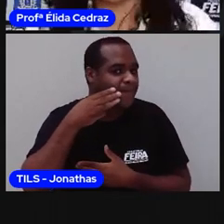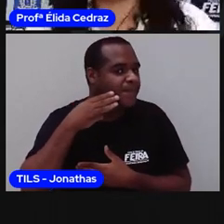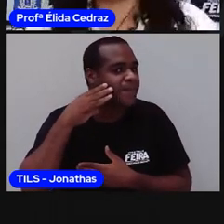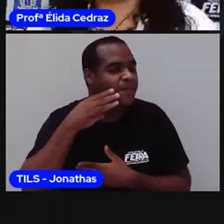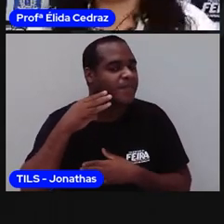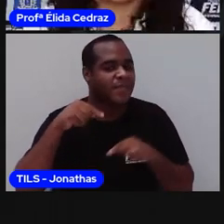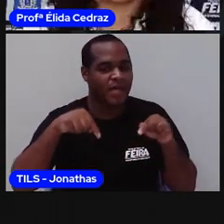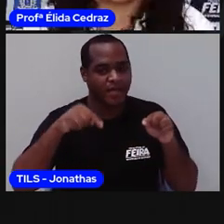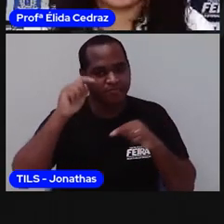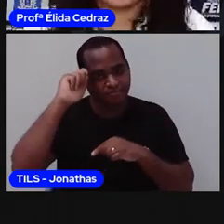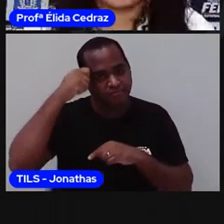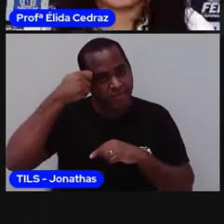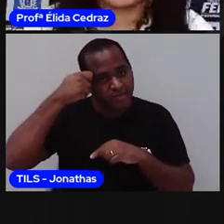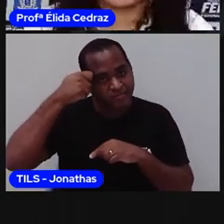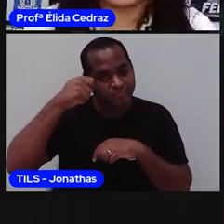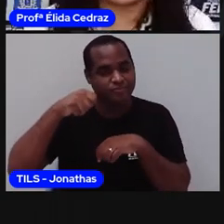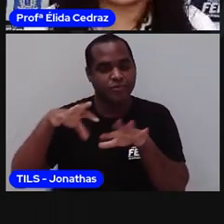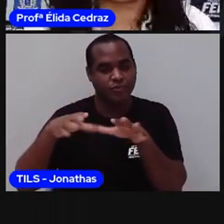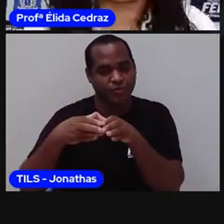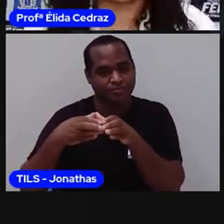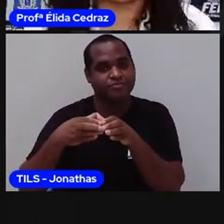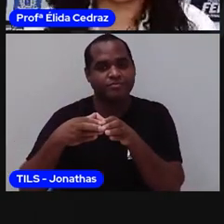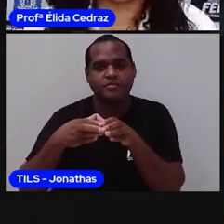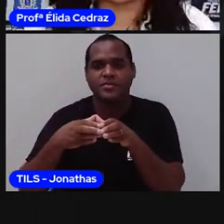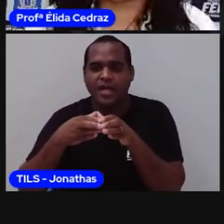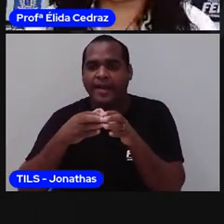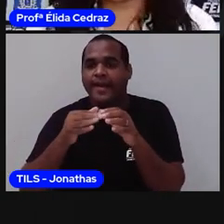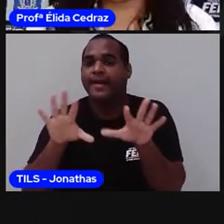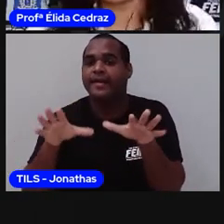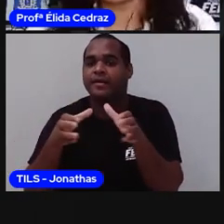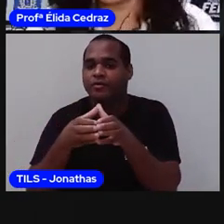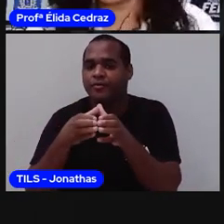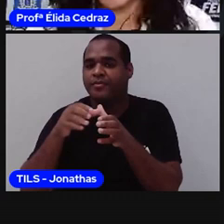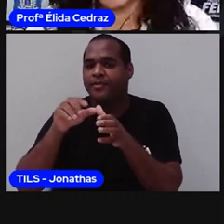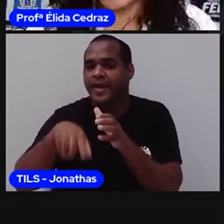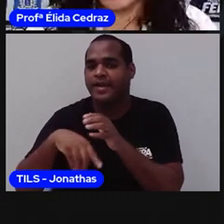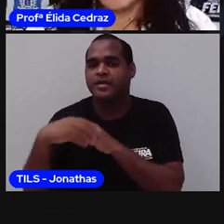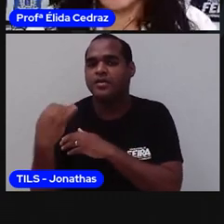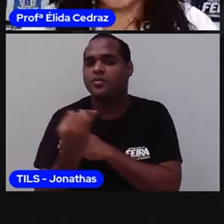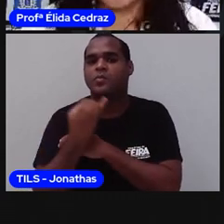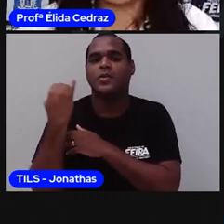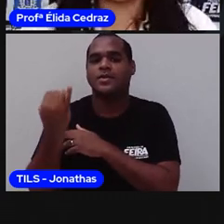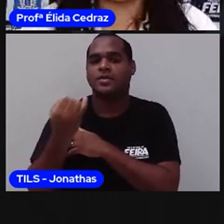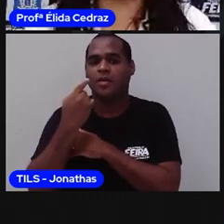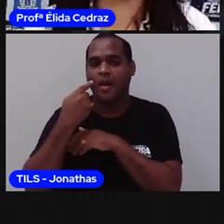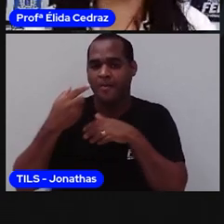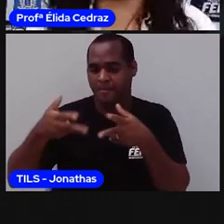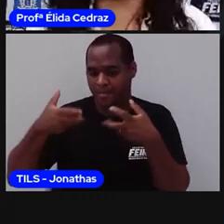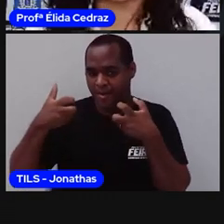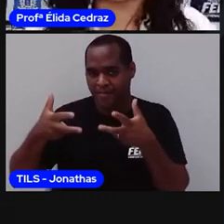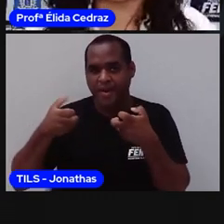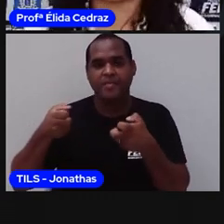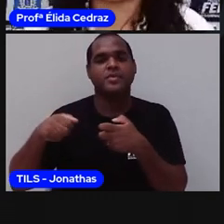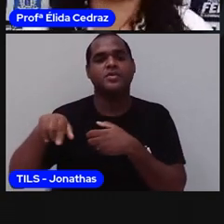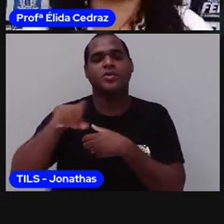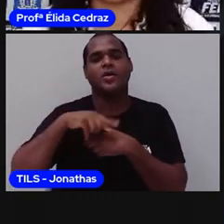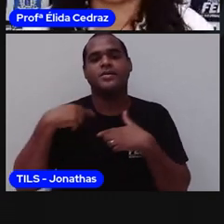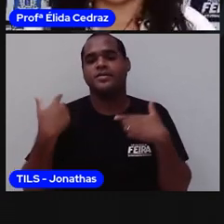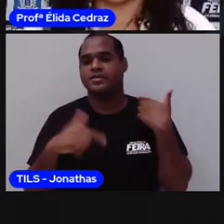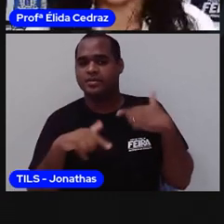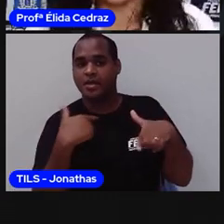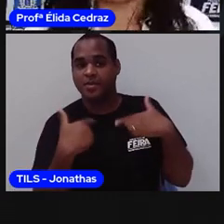em Feira de Santana. Essa comunidade, ela resgata e continua o seu trabalho de